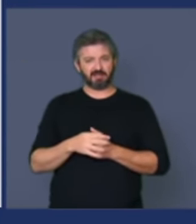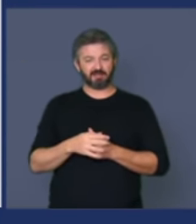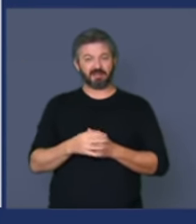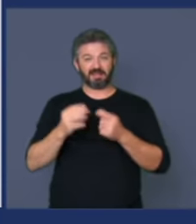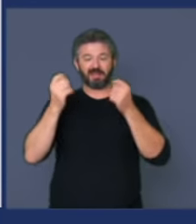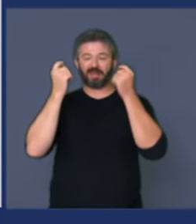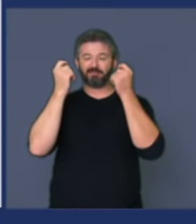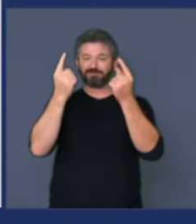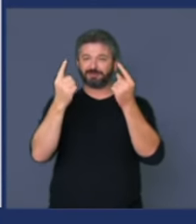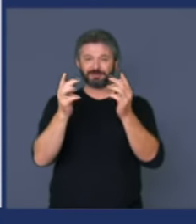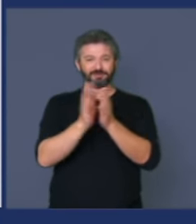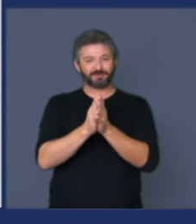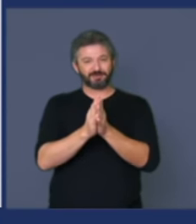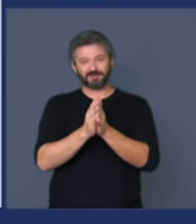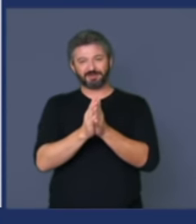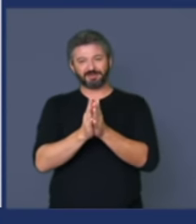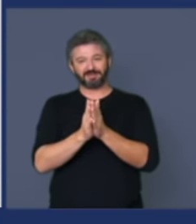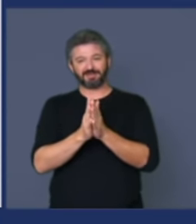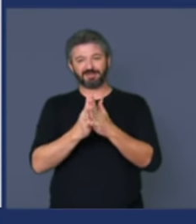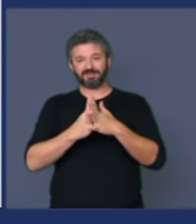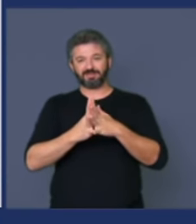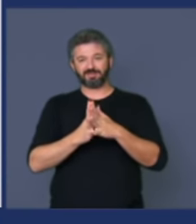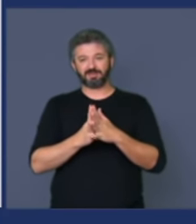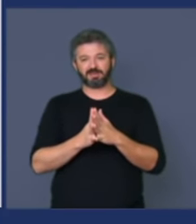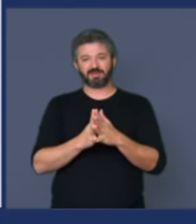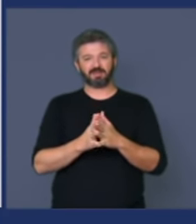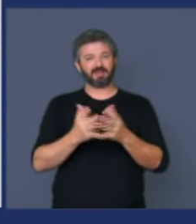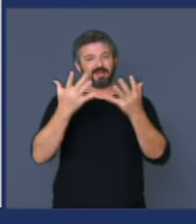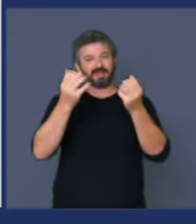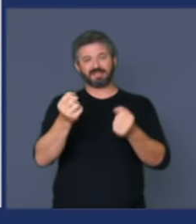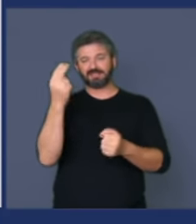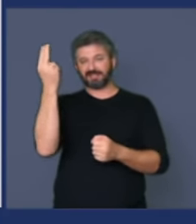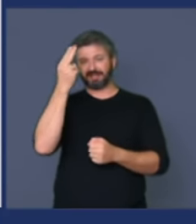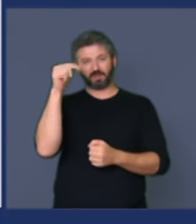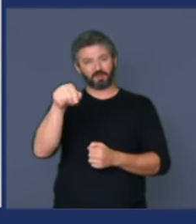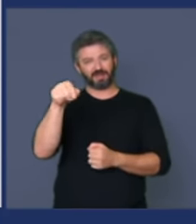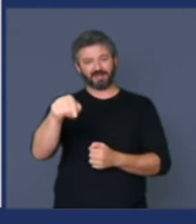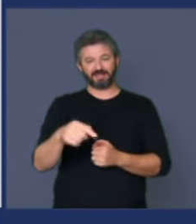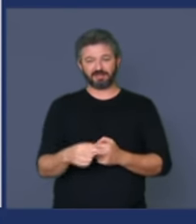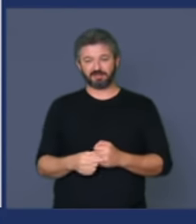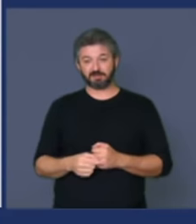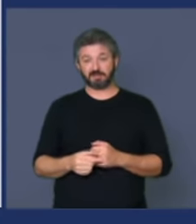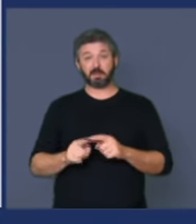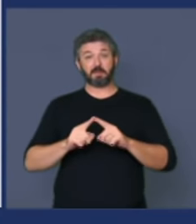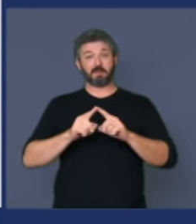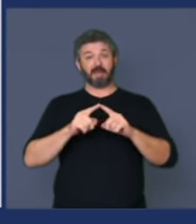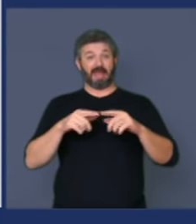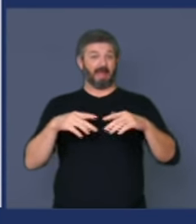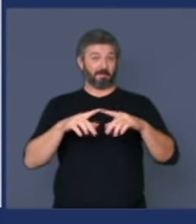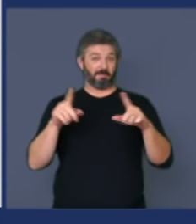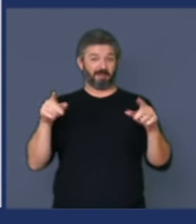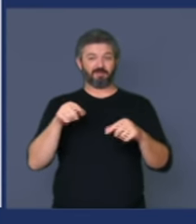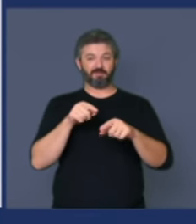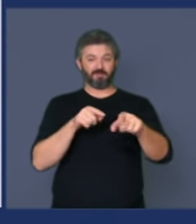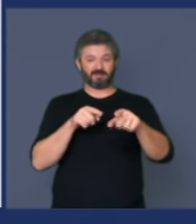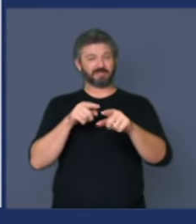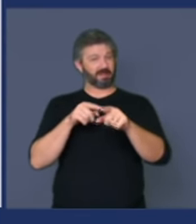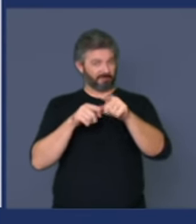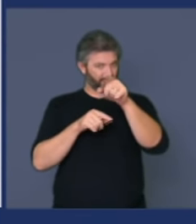absurdo deputado Leonardo Monteiro nós não podemos admitir enquanto isso ministro você que vive